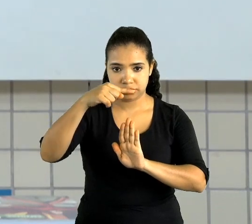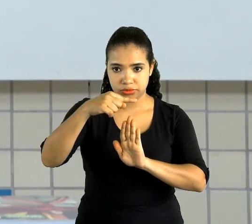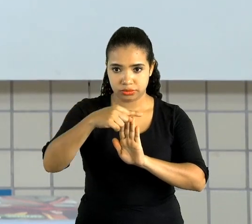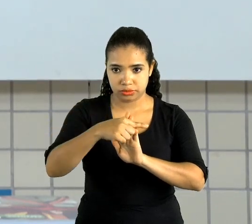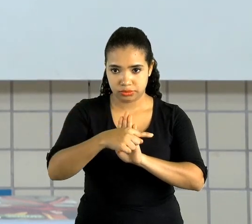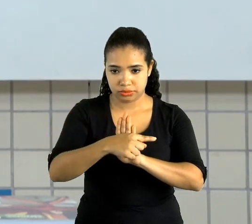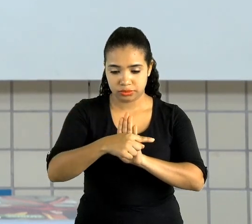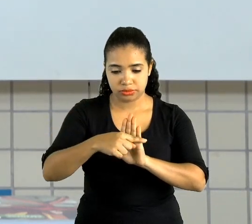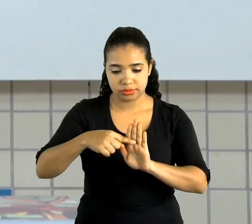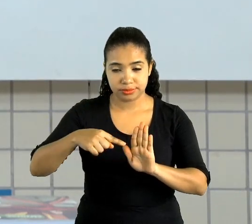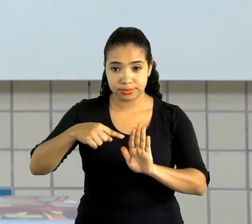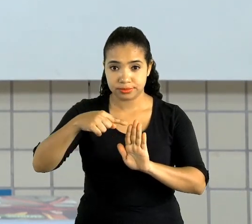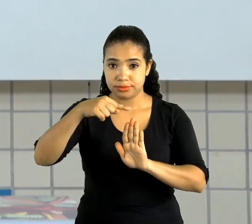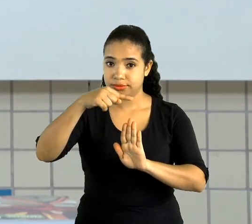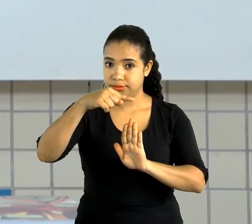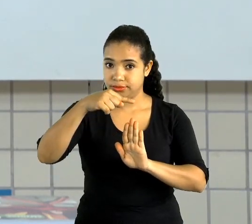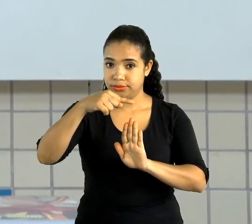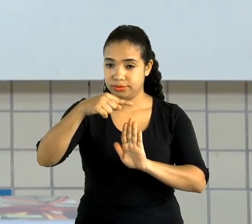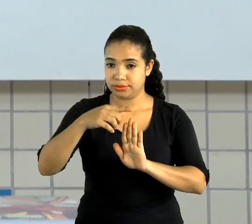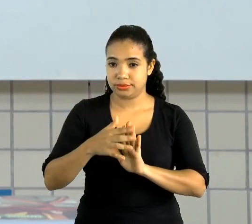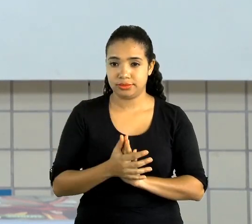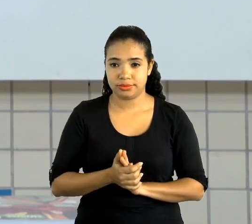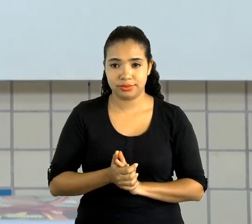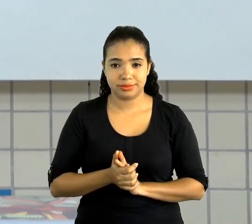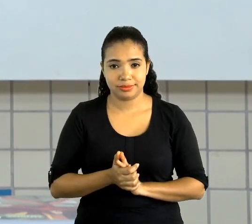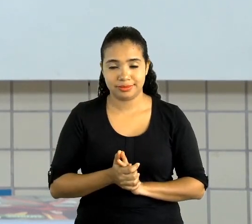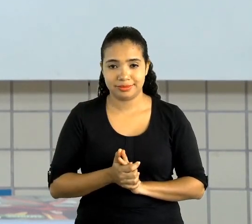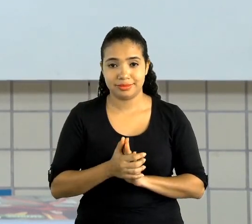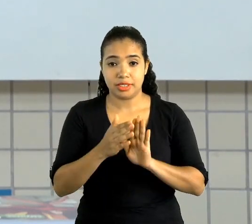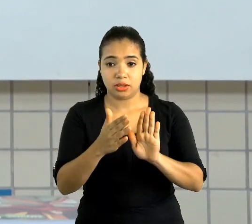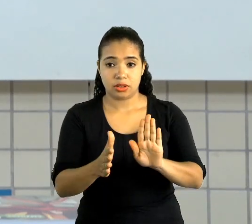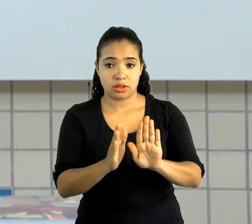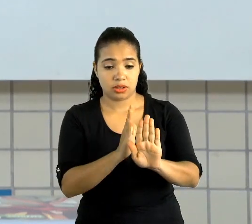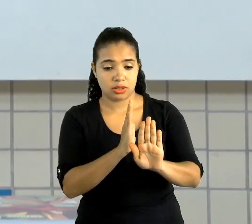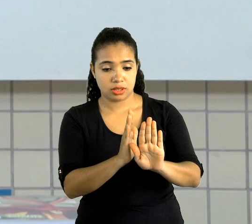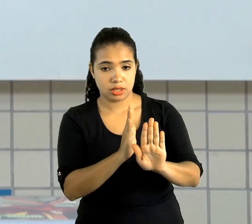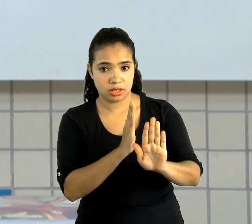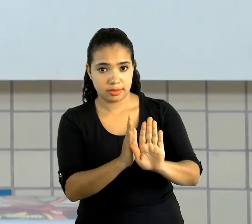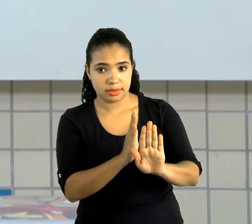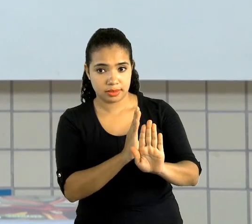Vou para a primeira lateral aqui, ó, retinha.